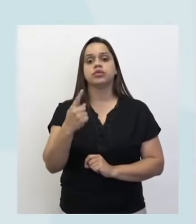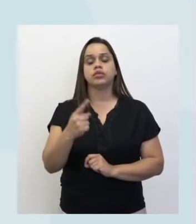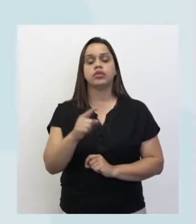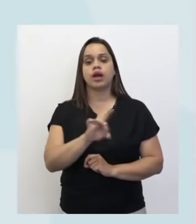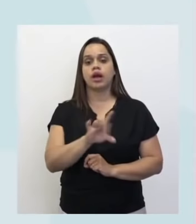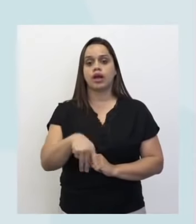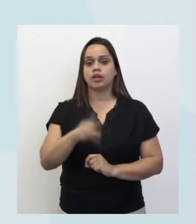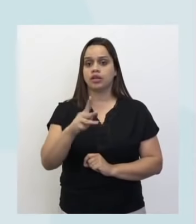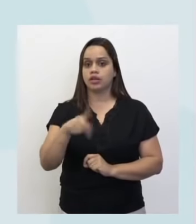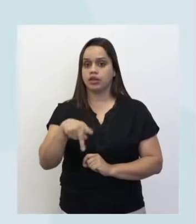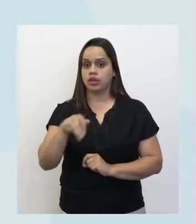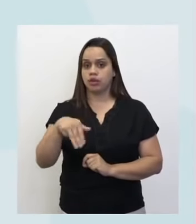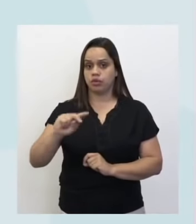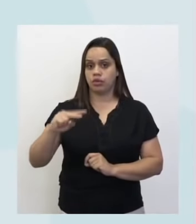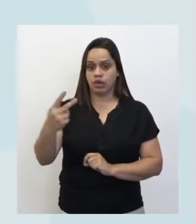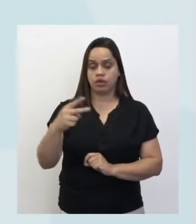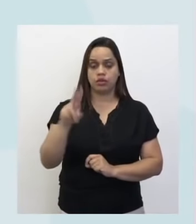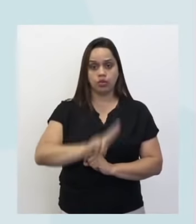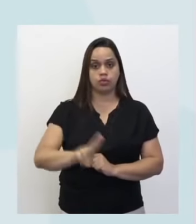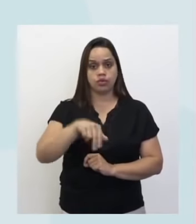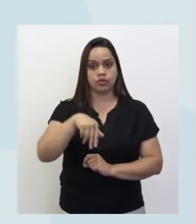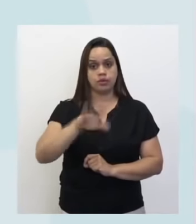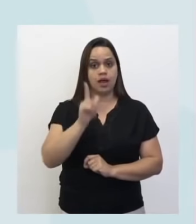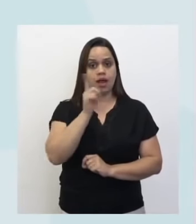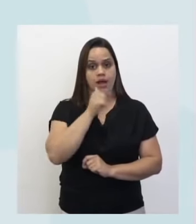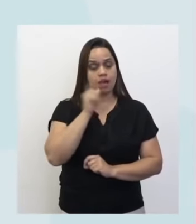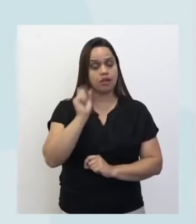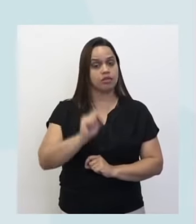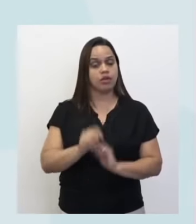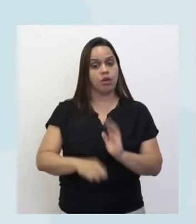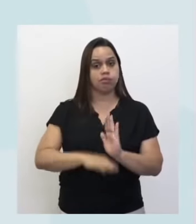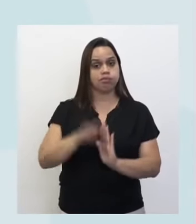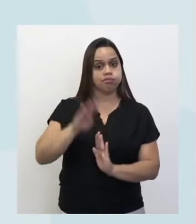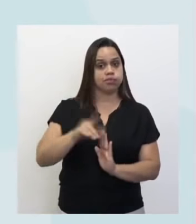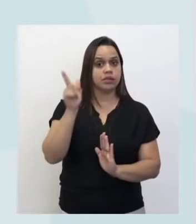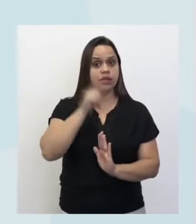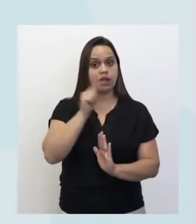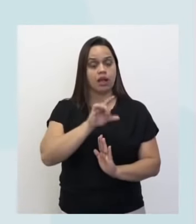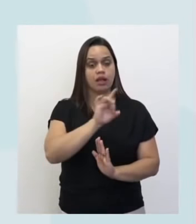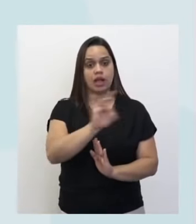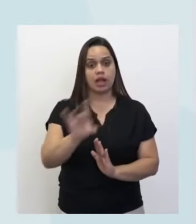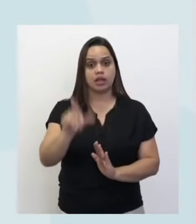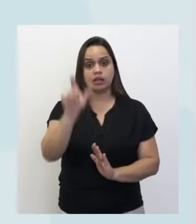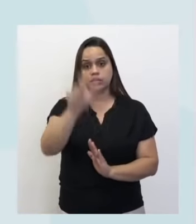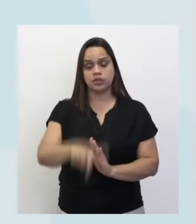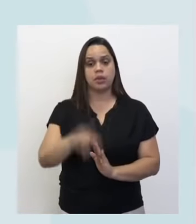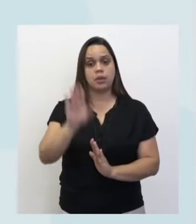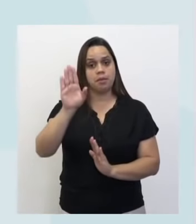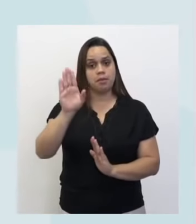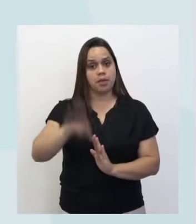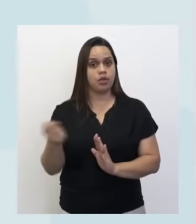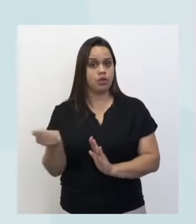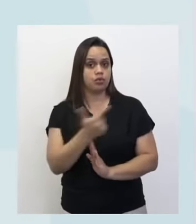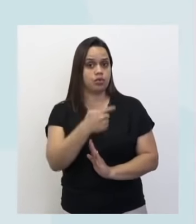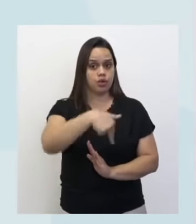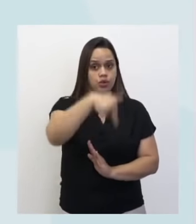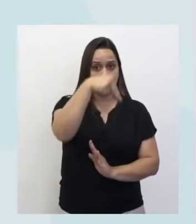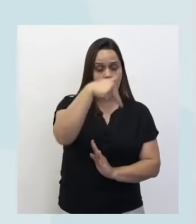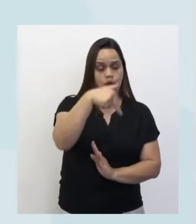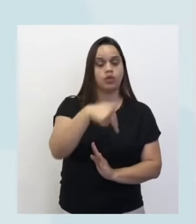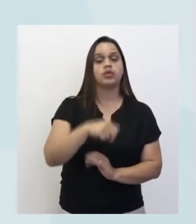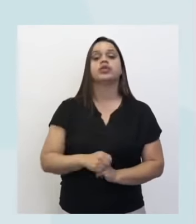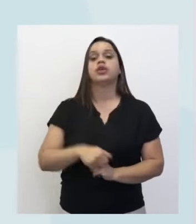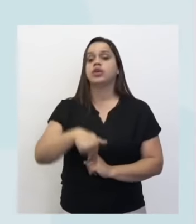projeção de água. Então, a quantidade de volume de água por habitante é menor do que na região norte. Na região